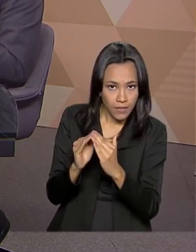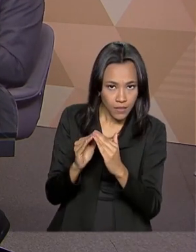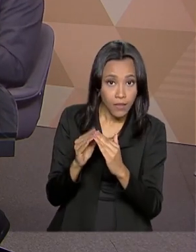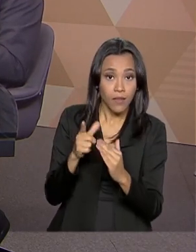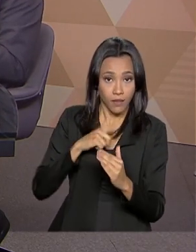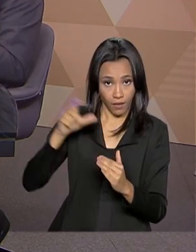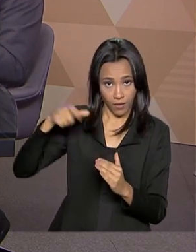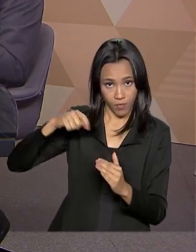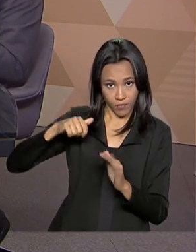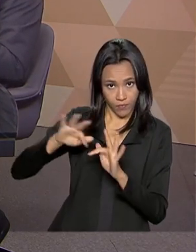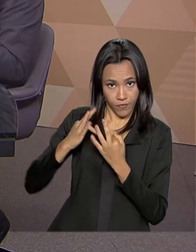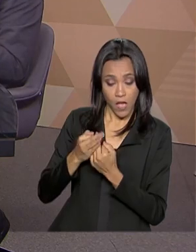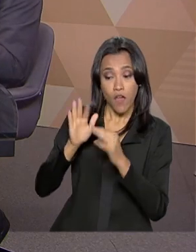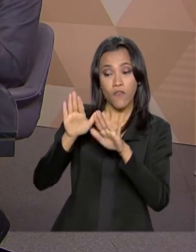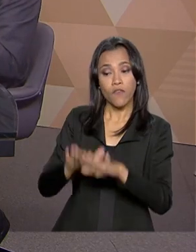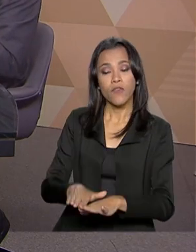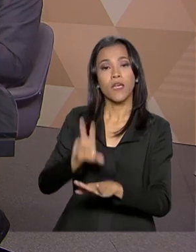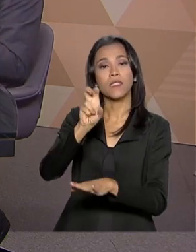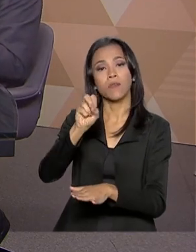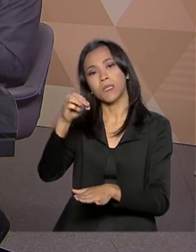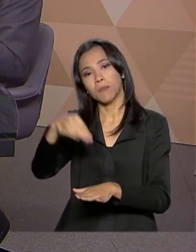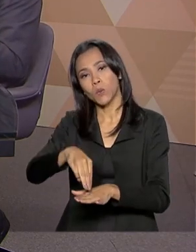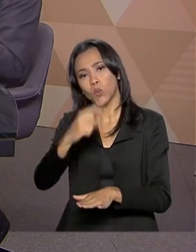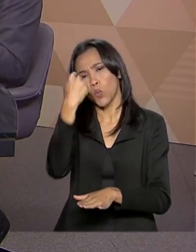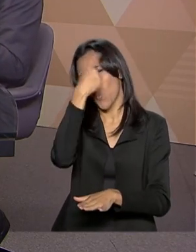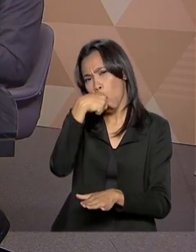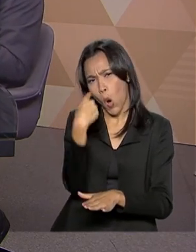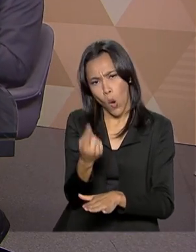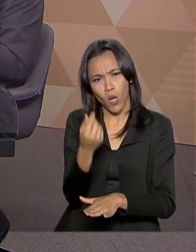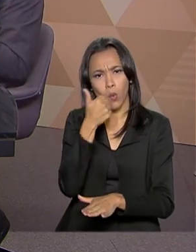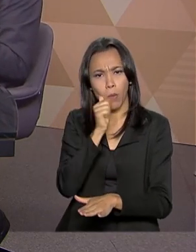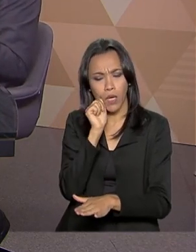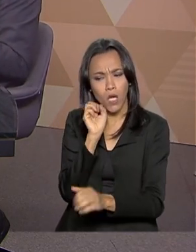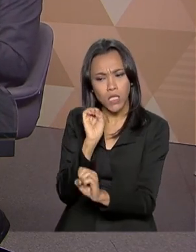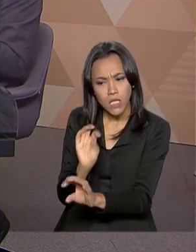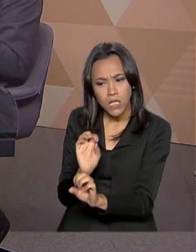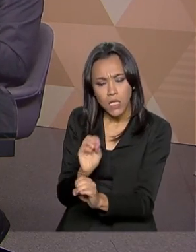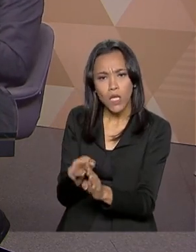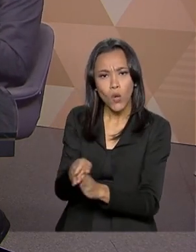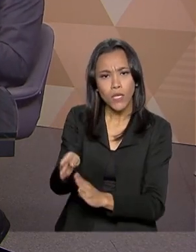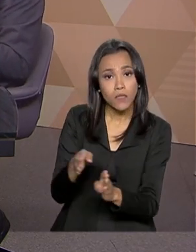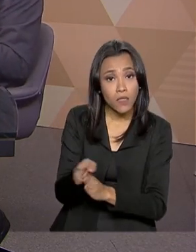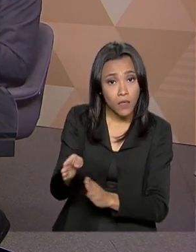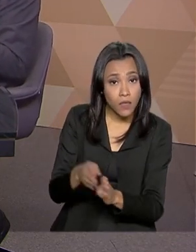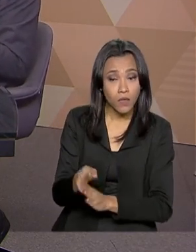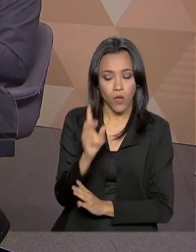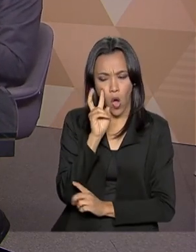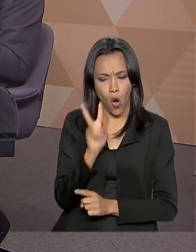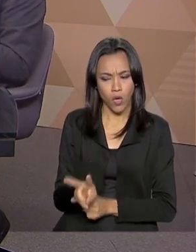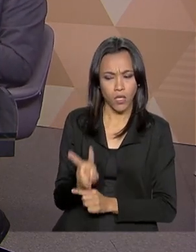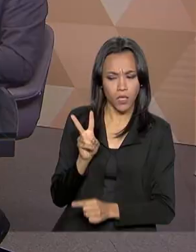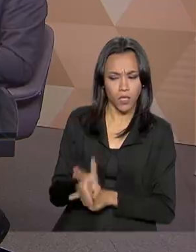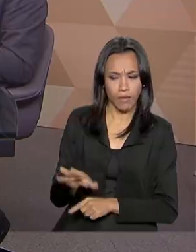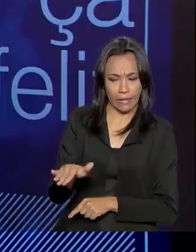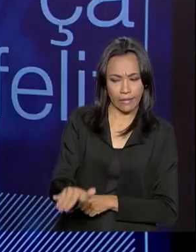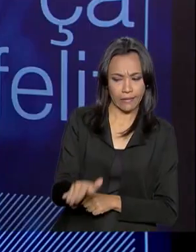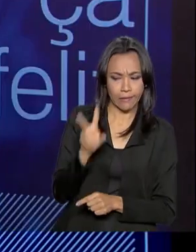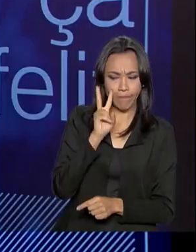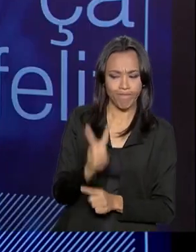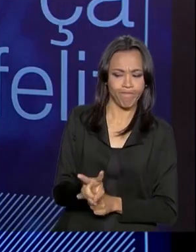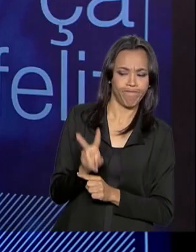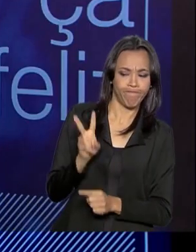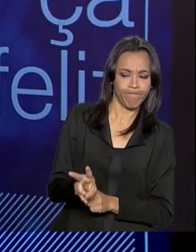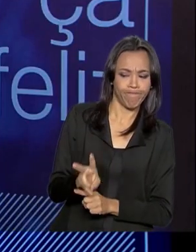50 minutos, uma hora com a mãe, orientando a mãe, observando a criança toda semana. Vai